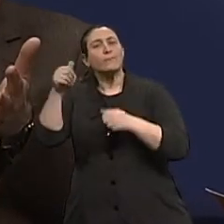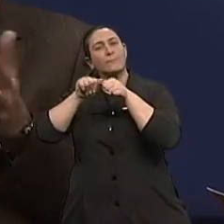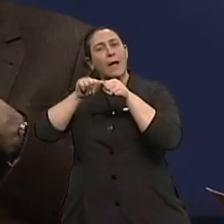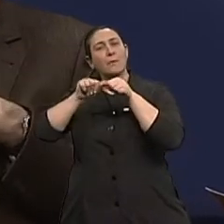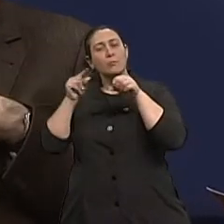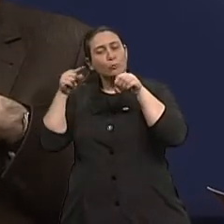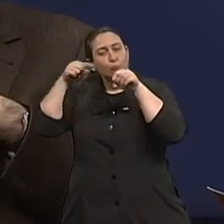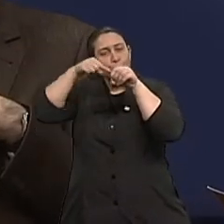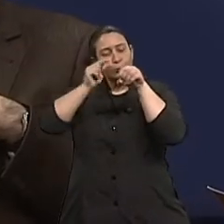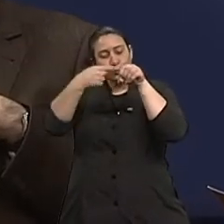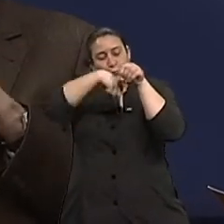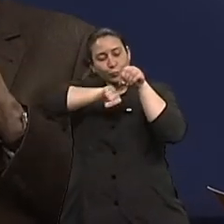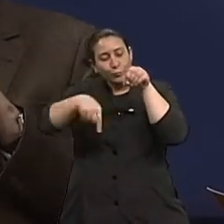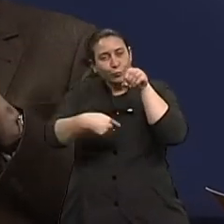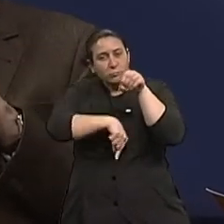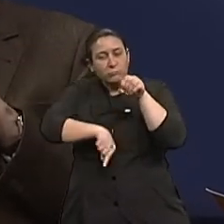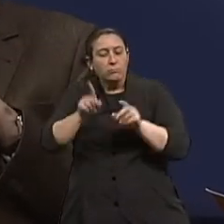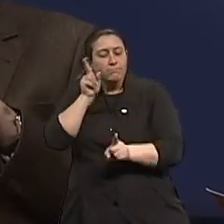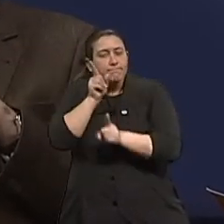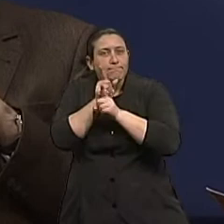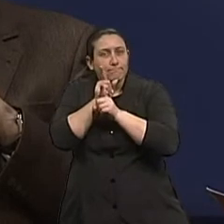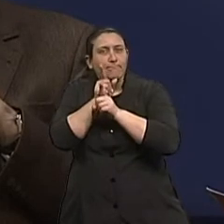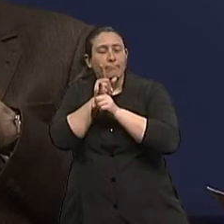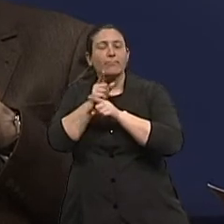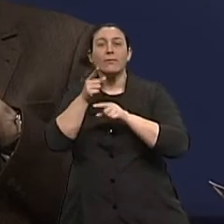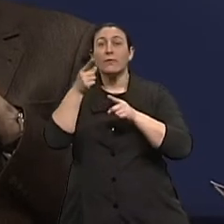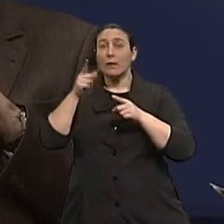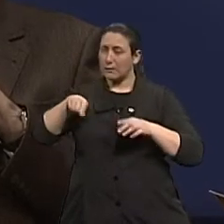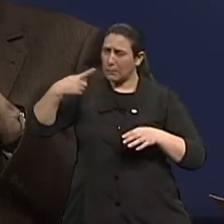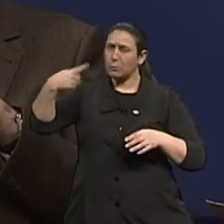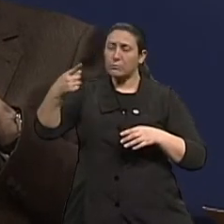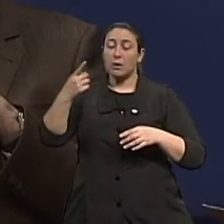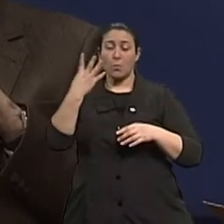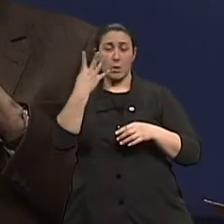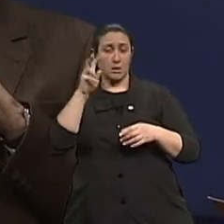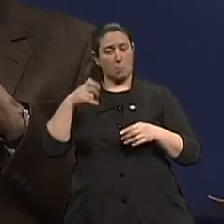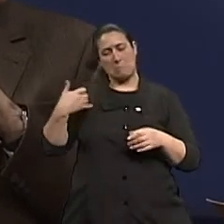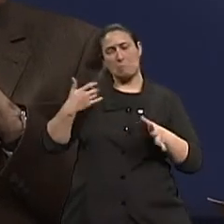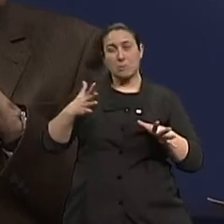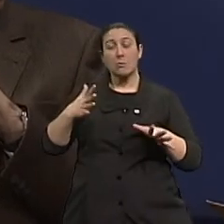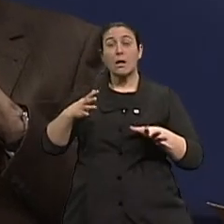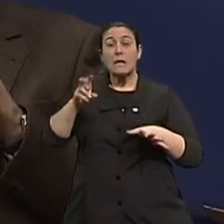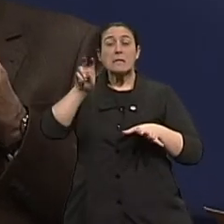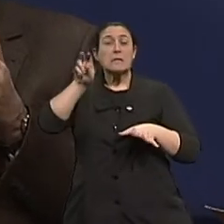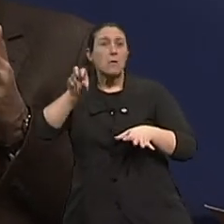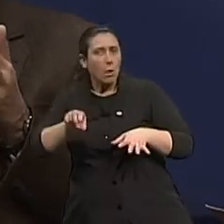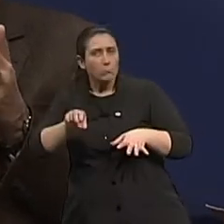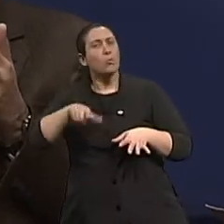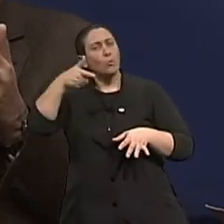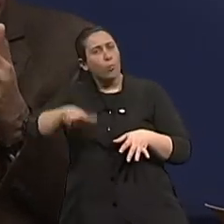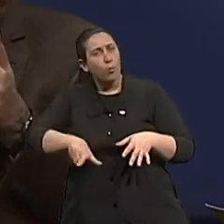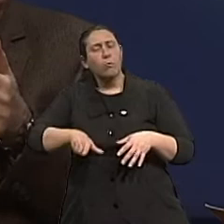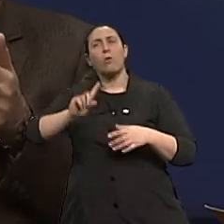avaliação nesse sentido. E isso depois vai ser repetido, talvez, 5, 10 anos adiante. Não há